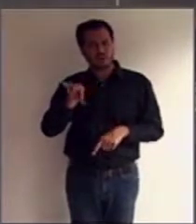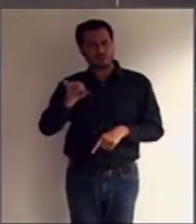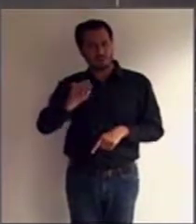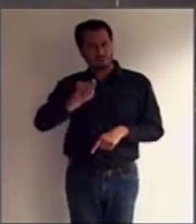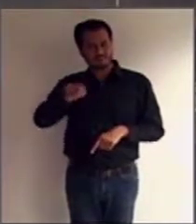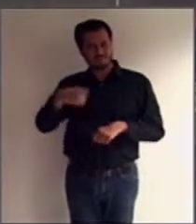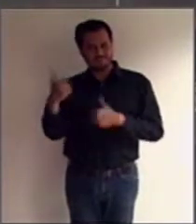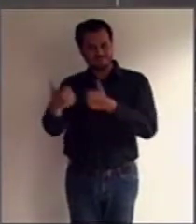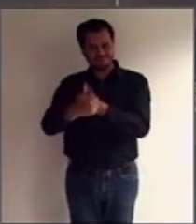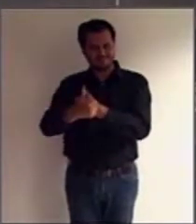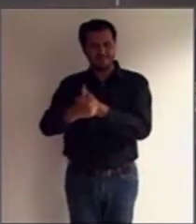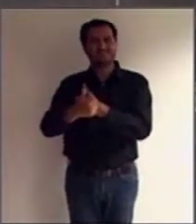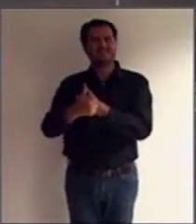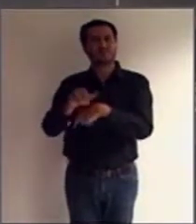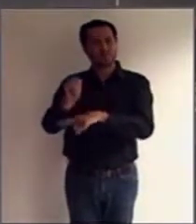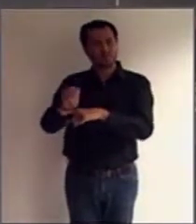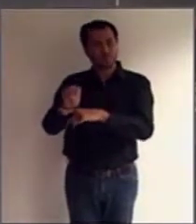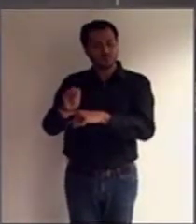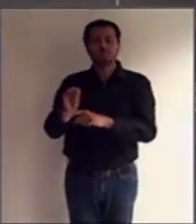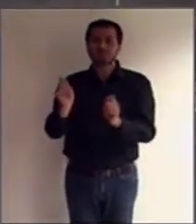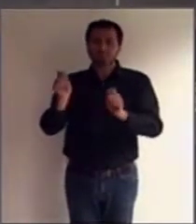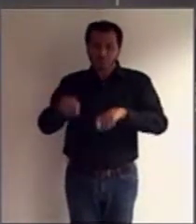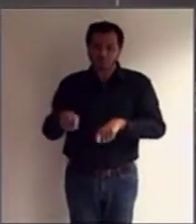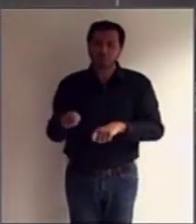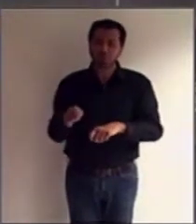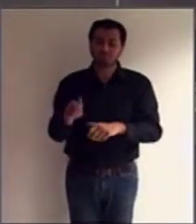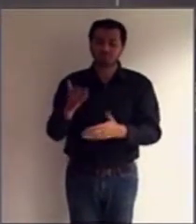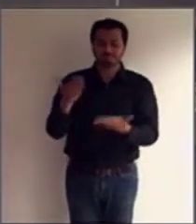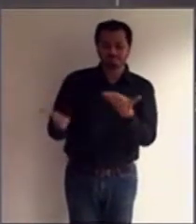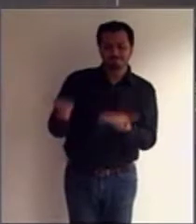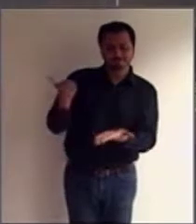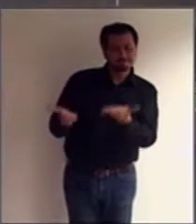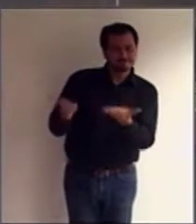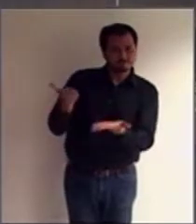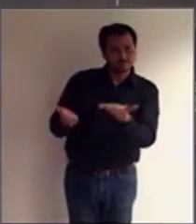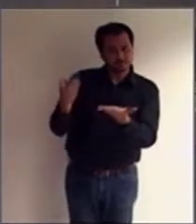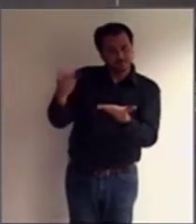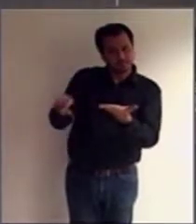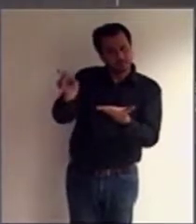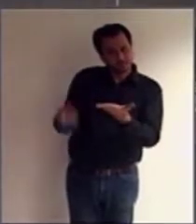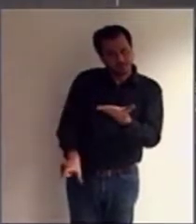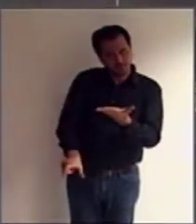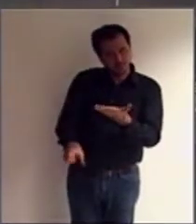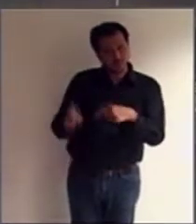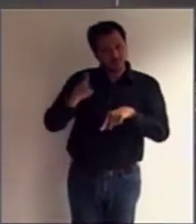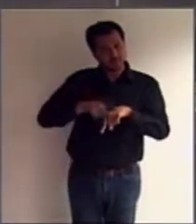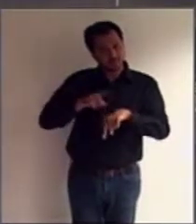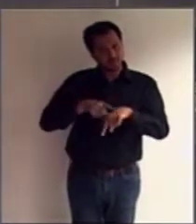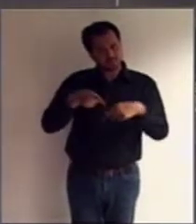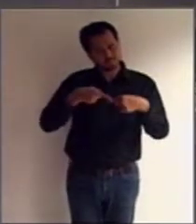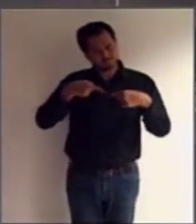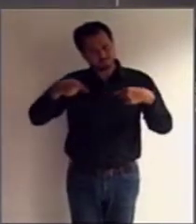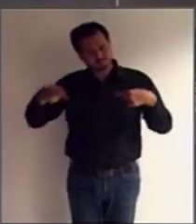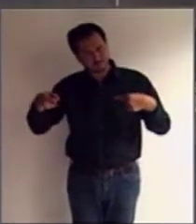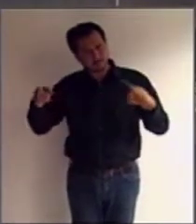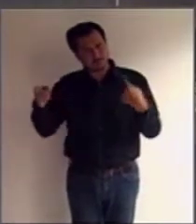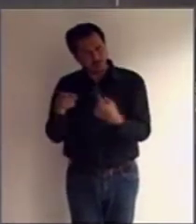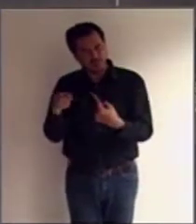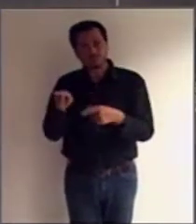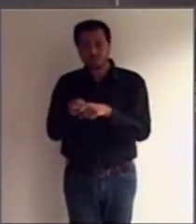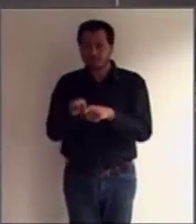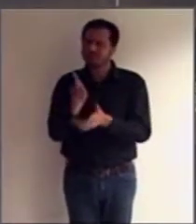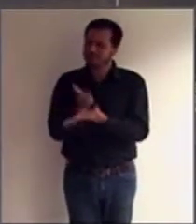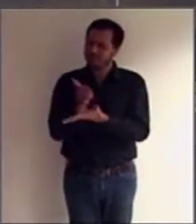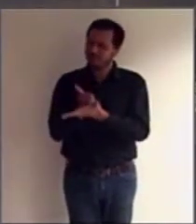e apropriadas às circunstâncias da pessoa, com duração de tempo, o menor possível e sempre revistas. Essa,